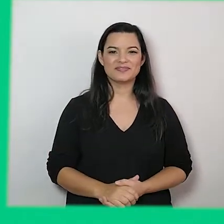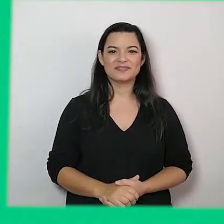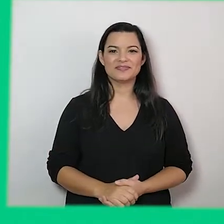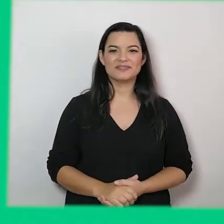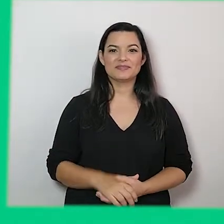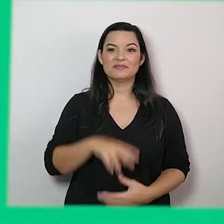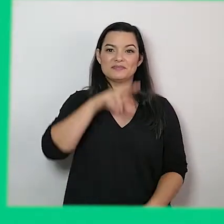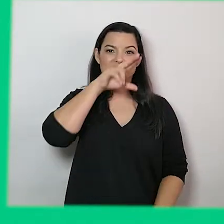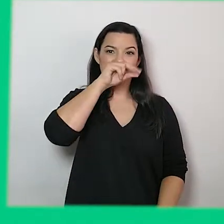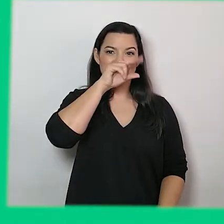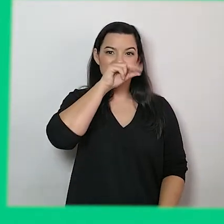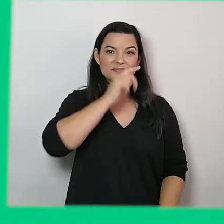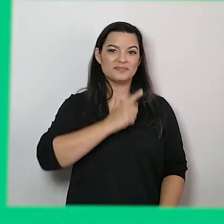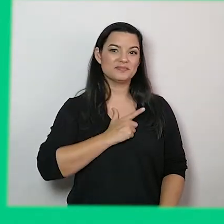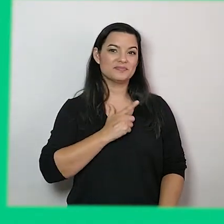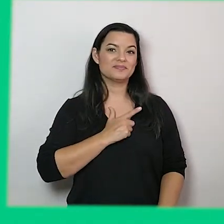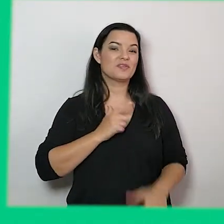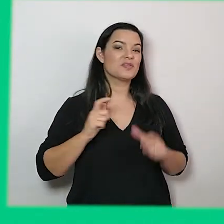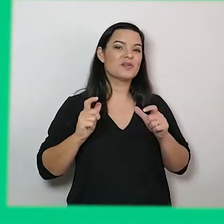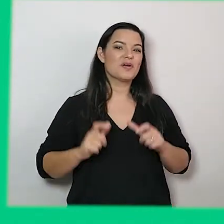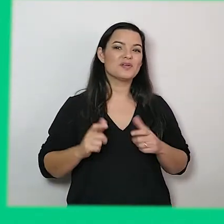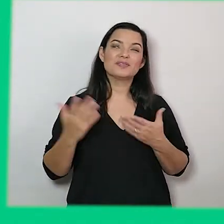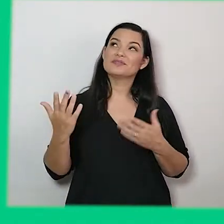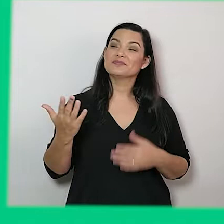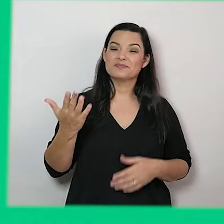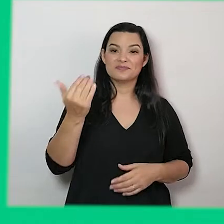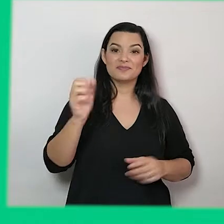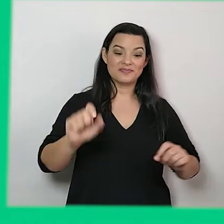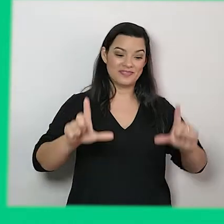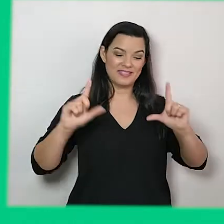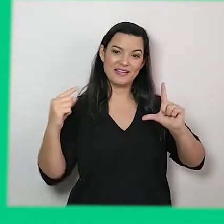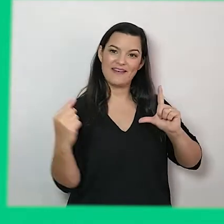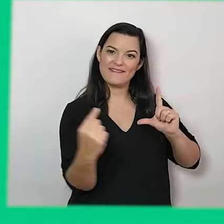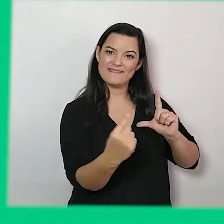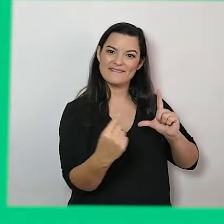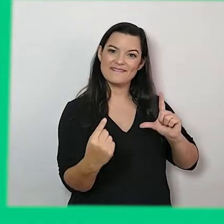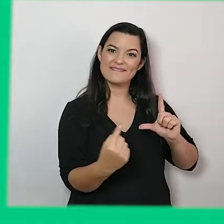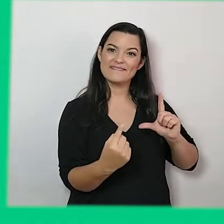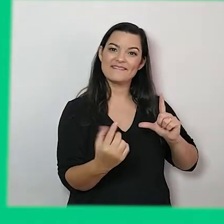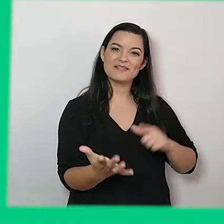feio. Põe o dedinho na tela e vamos lá! Tempo para vocês!